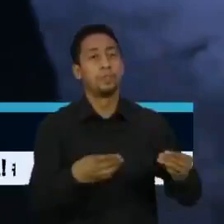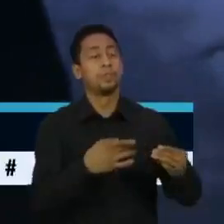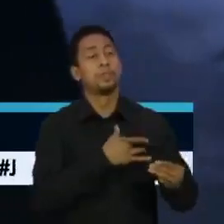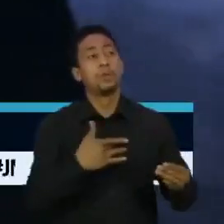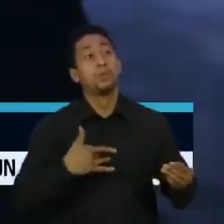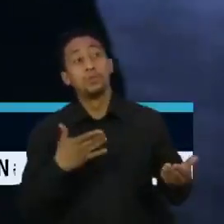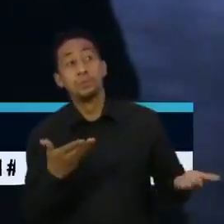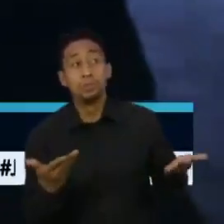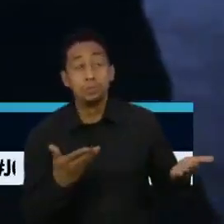não tivemos retorno.